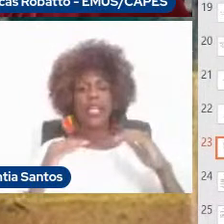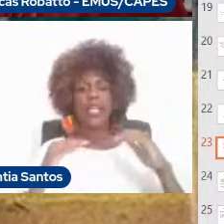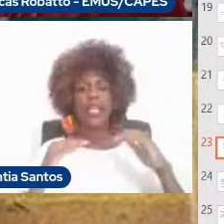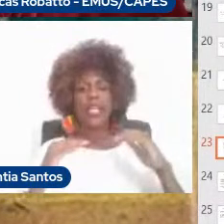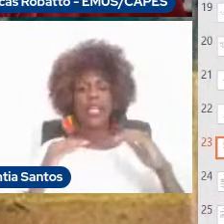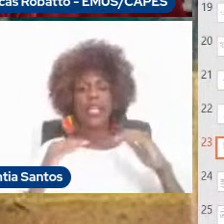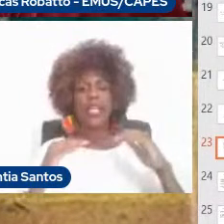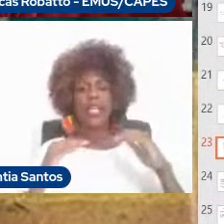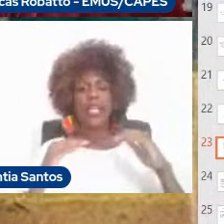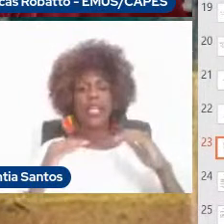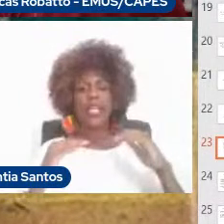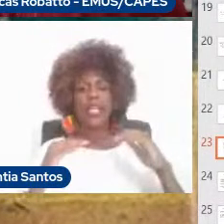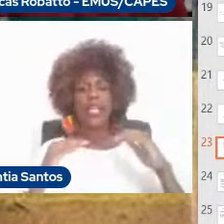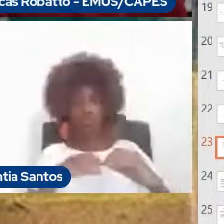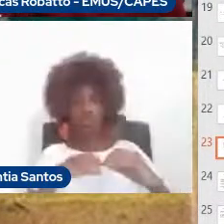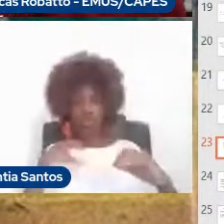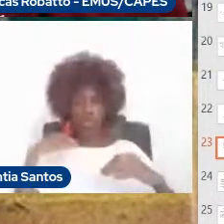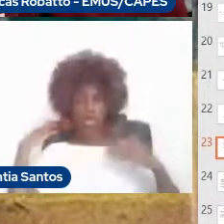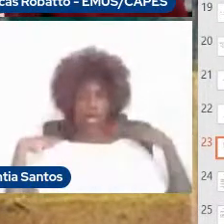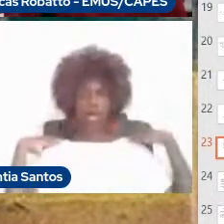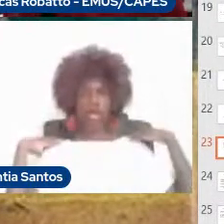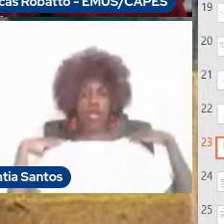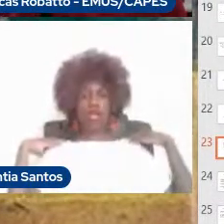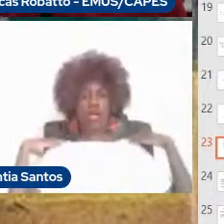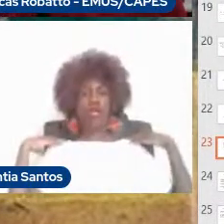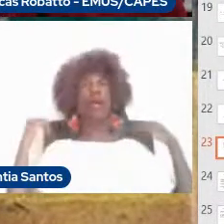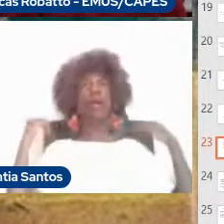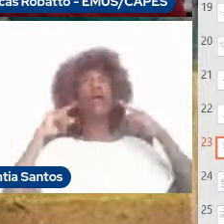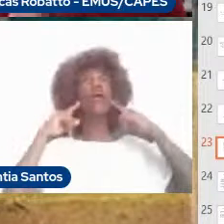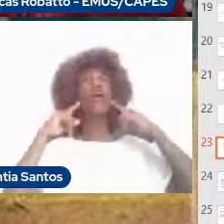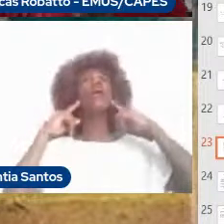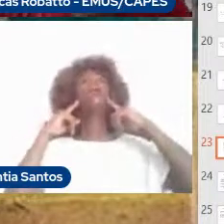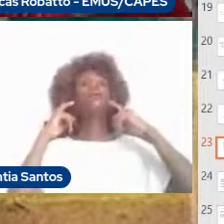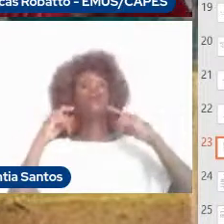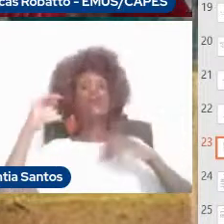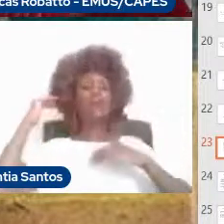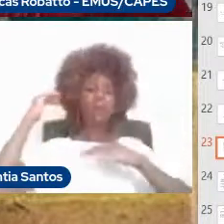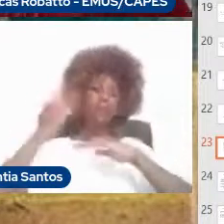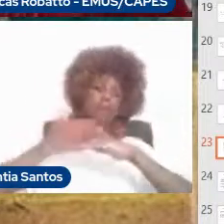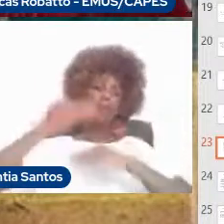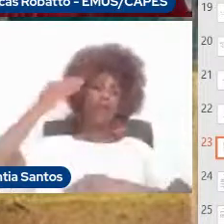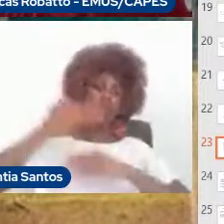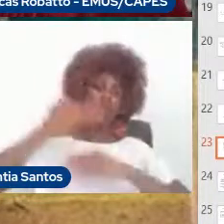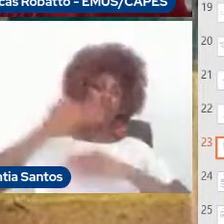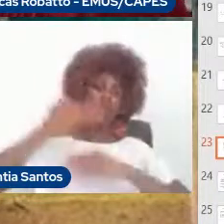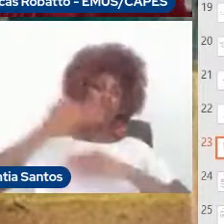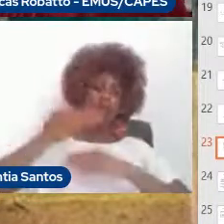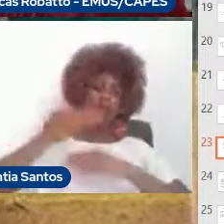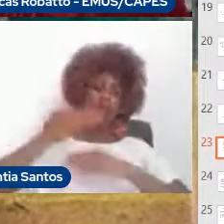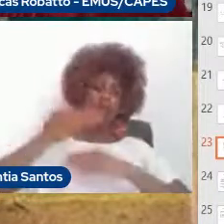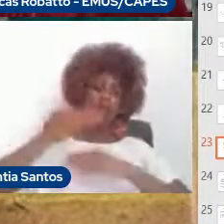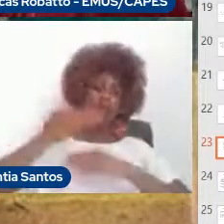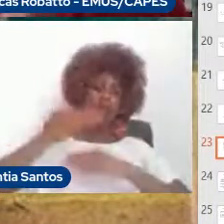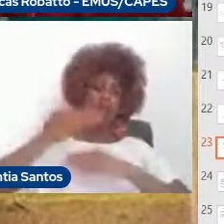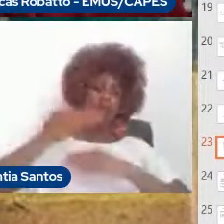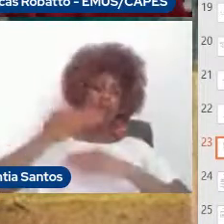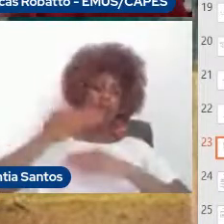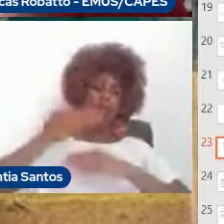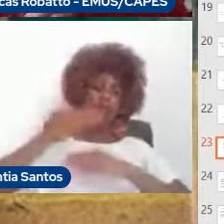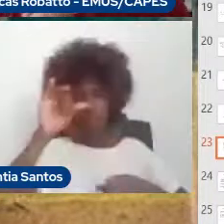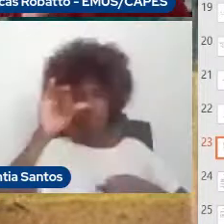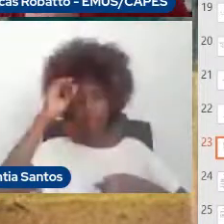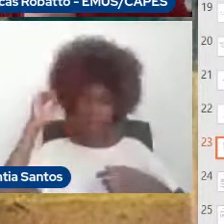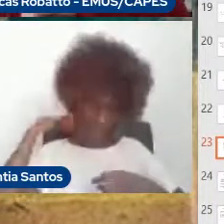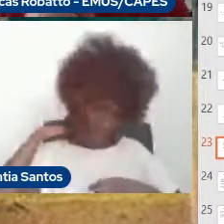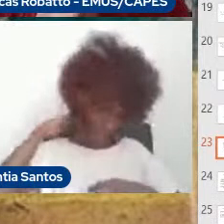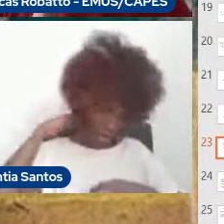peso puxando a cervical, a cabeça do flautista para trás para evitar essa projeção que causa dores